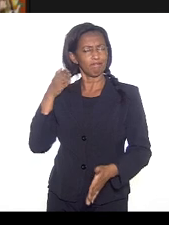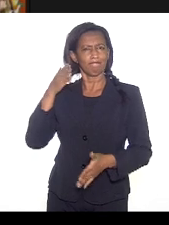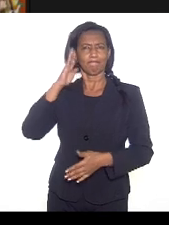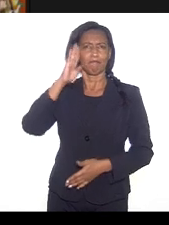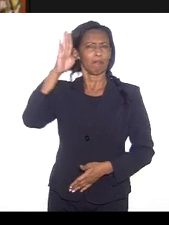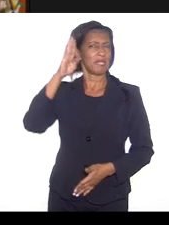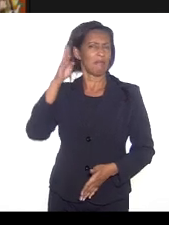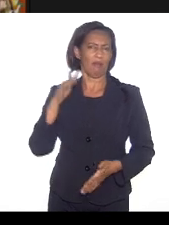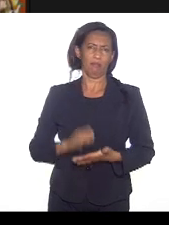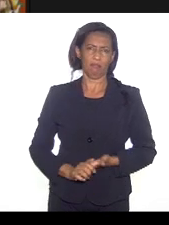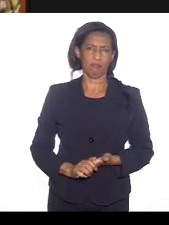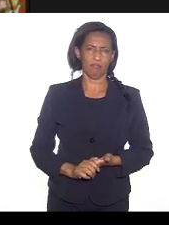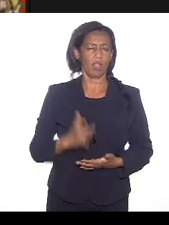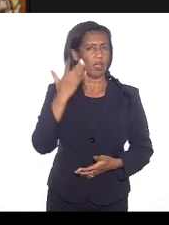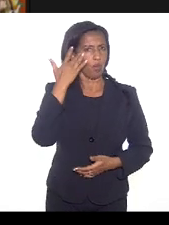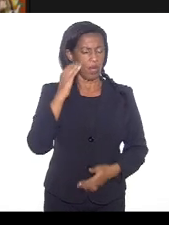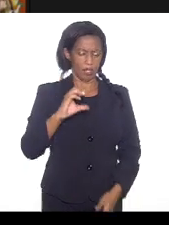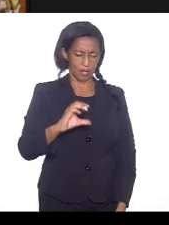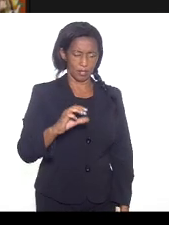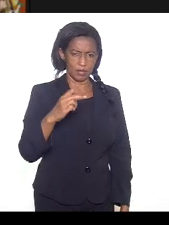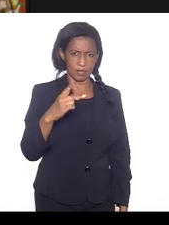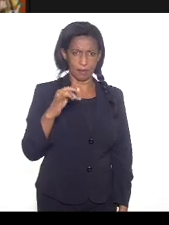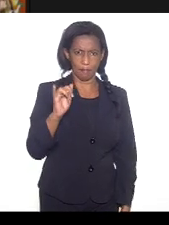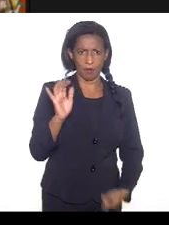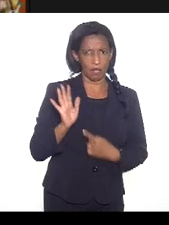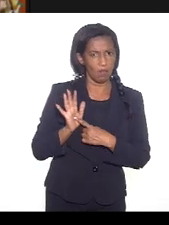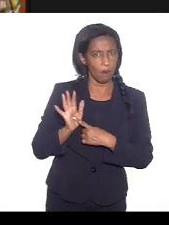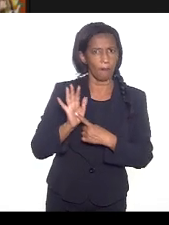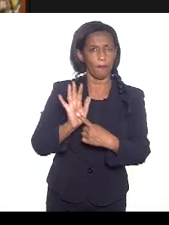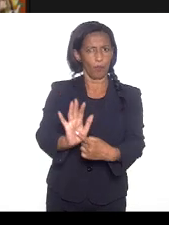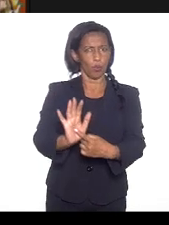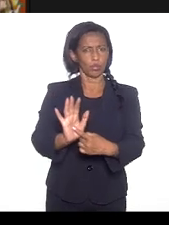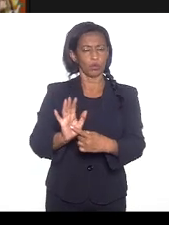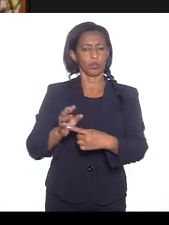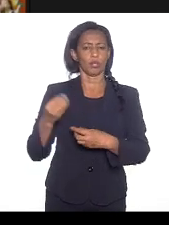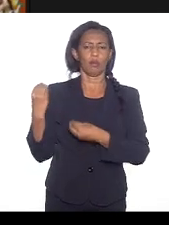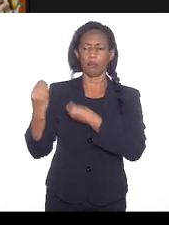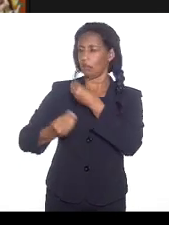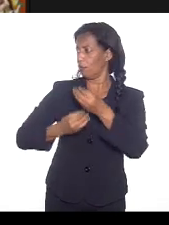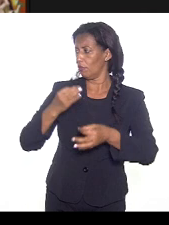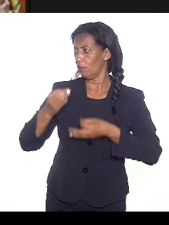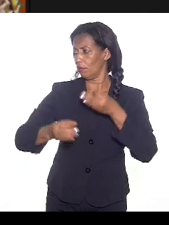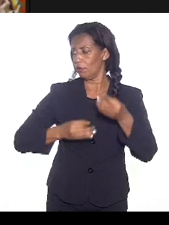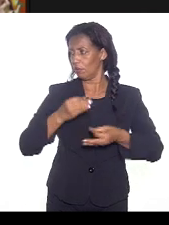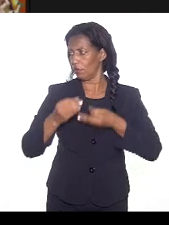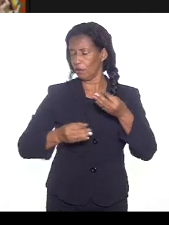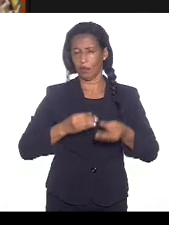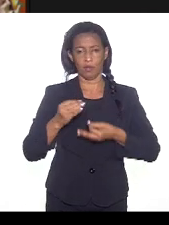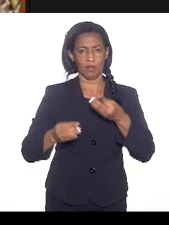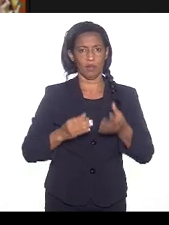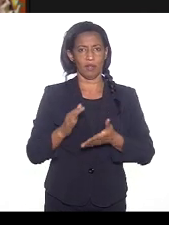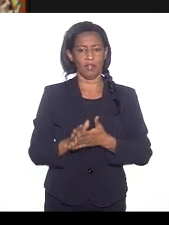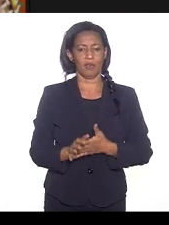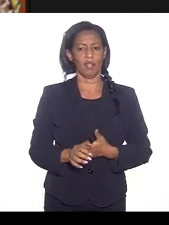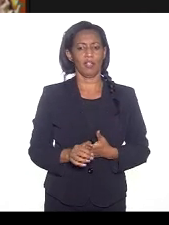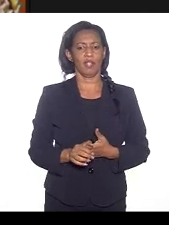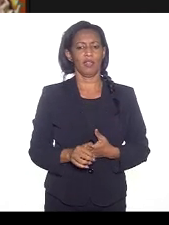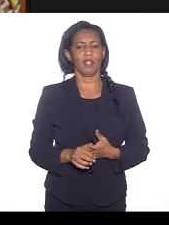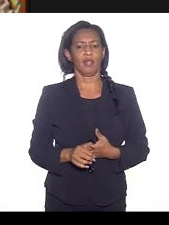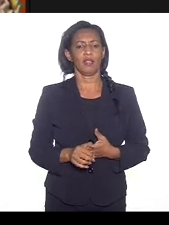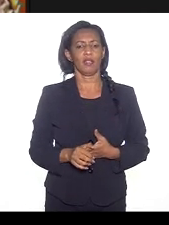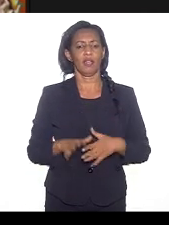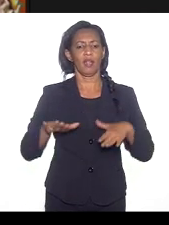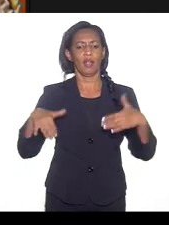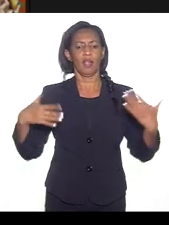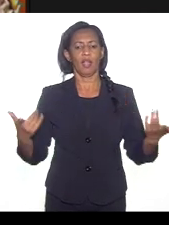acho que essa CPI demonstra a oportunidade de construirmos também a partir das políticas públicas a